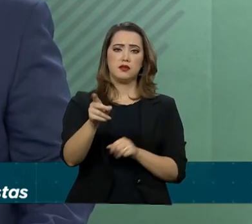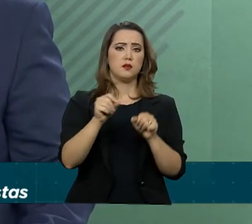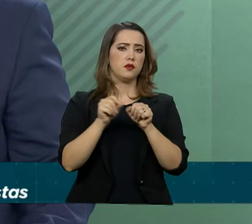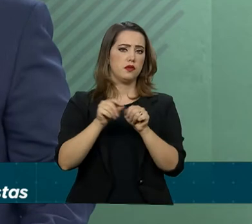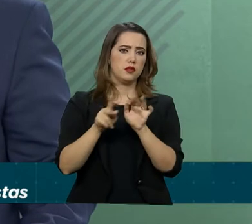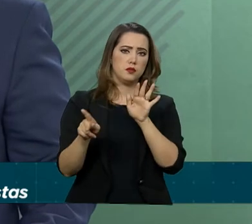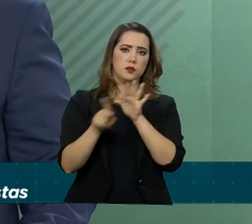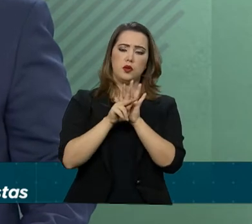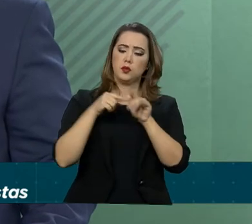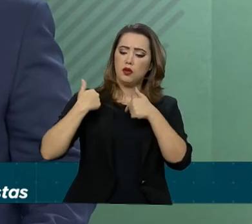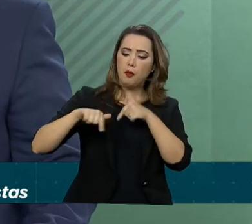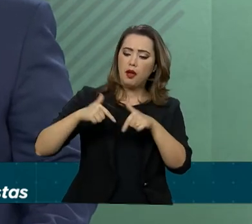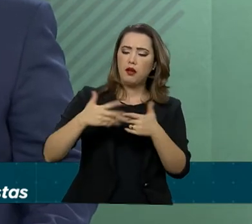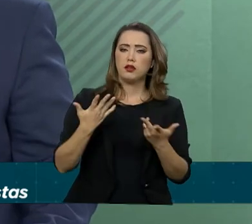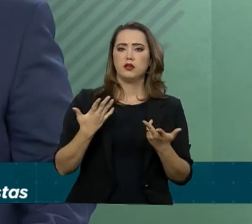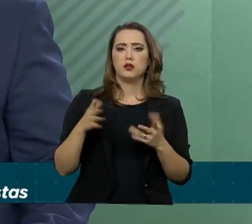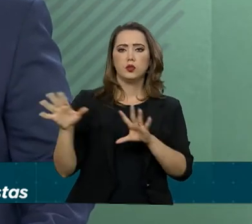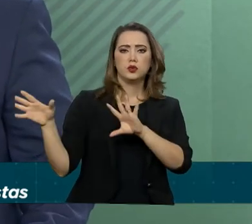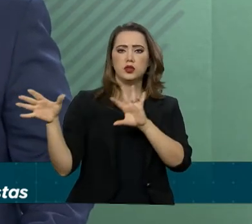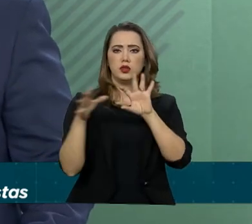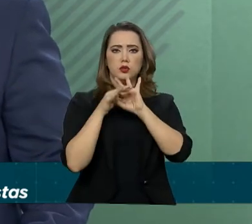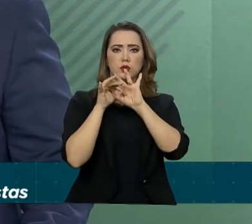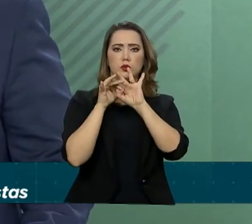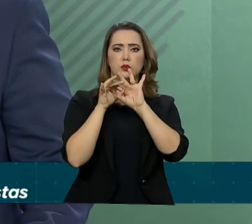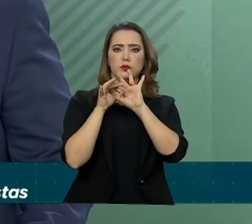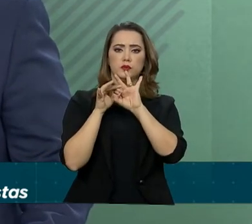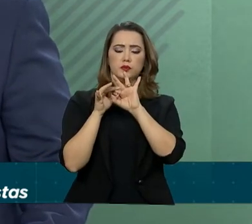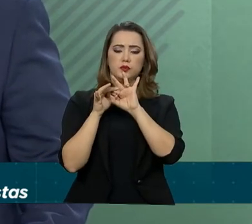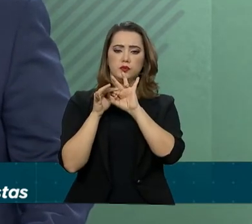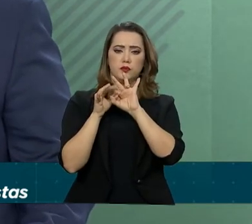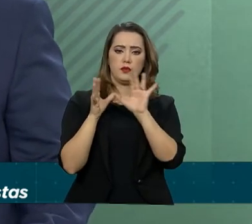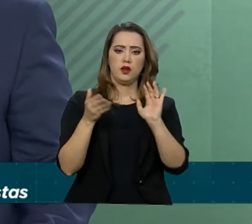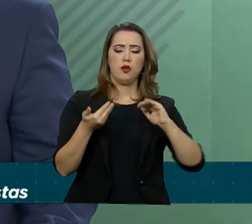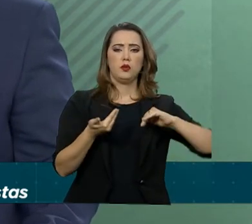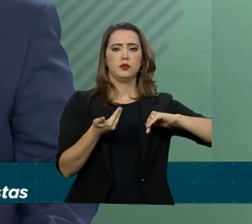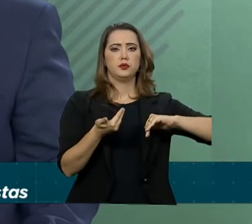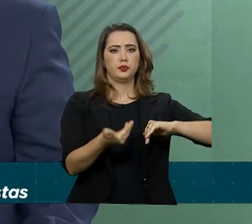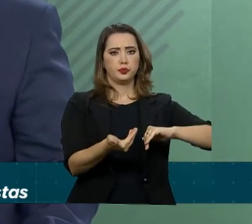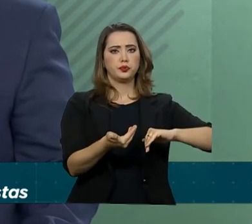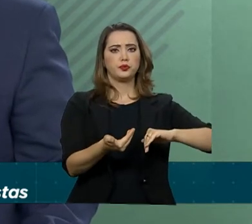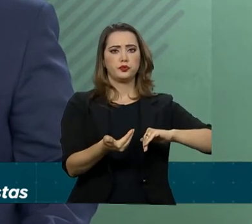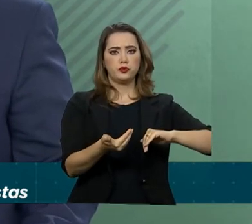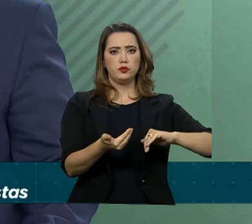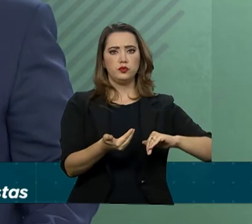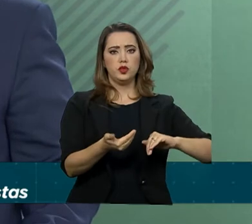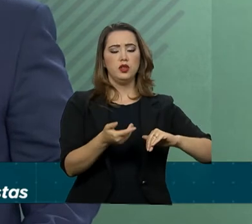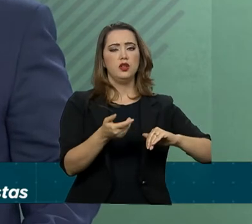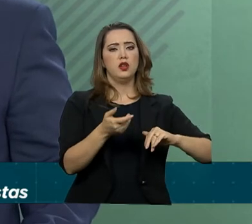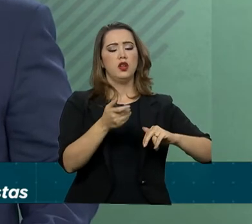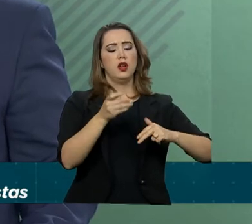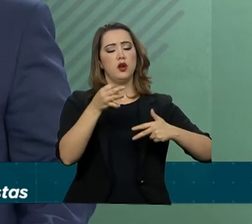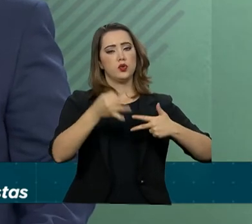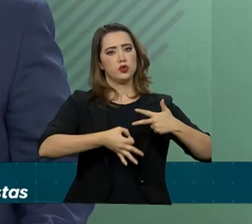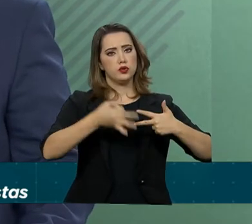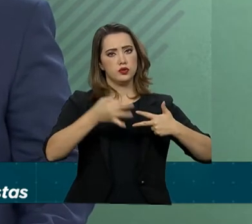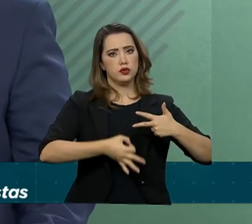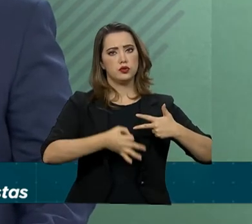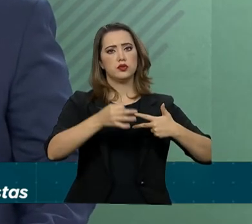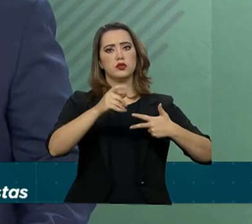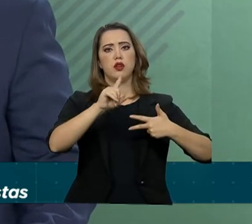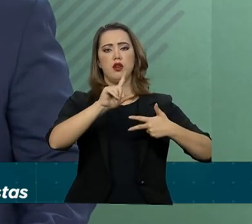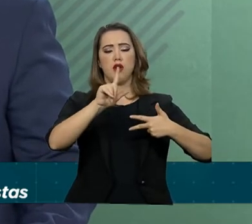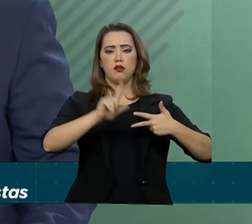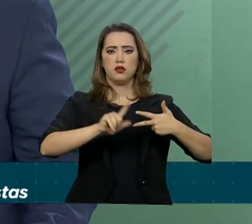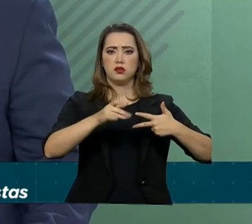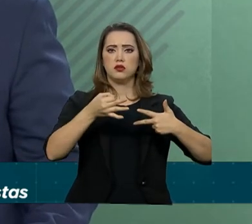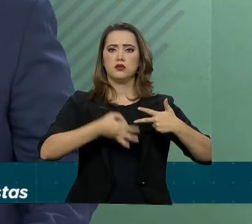sobre a sua batuta, associados ao Congresso Nacional, ao Poder Judiciário, porque os três poderes vão,